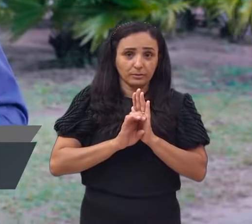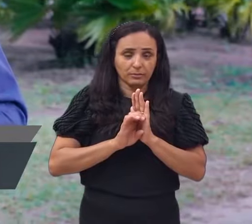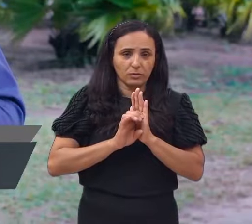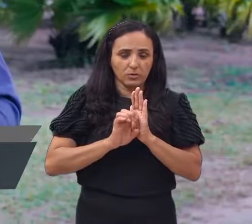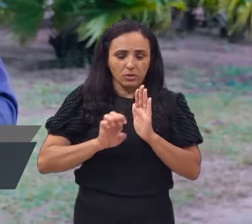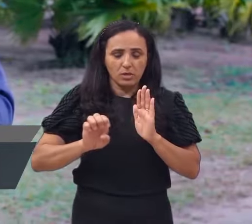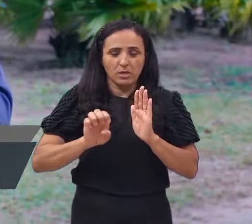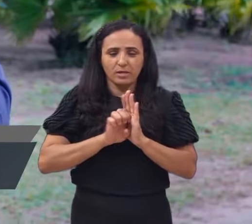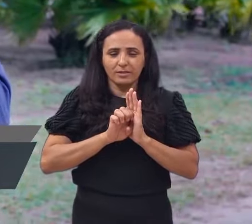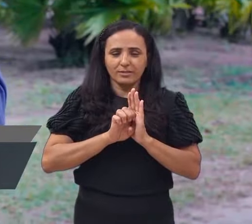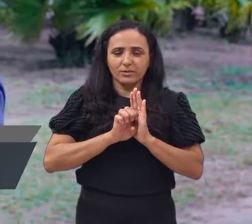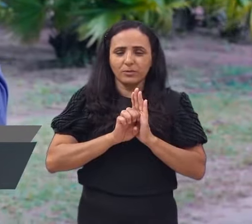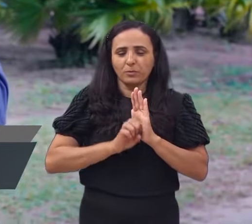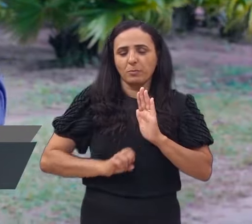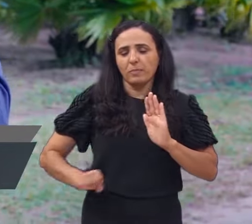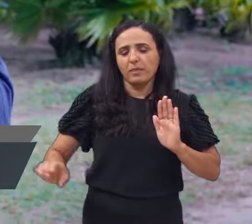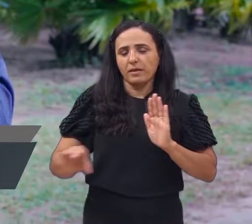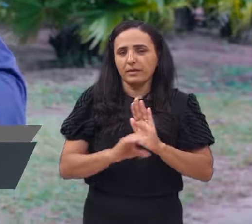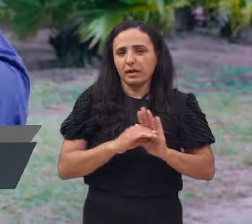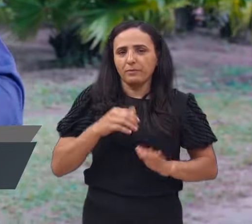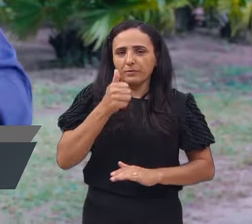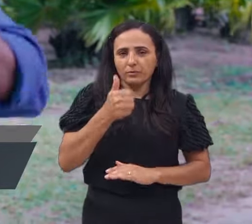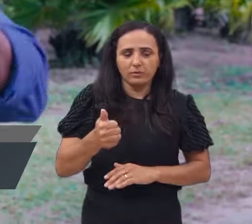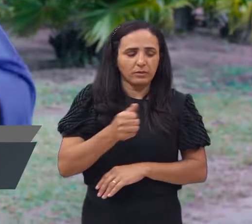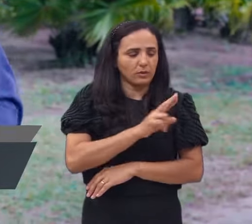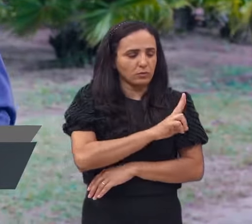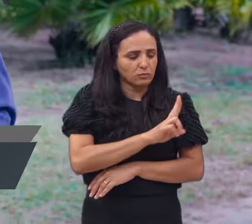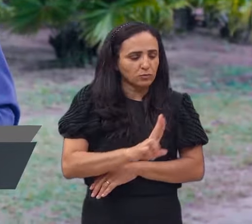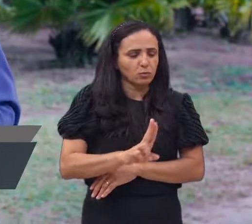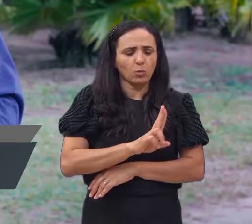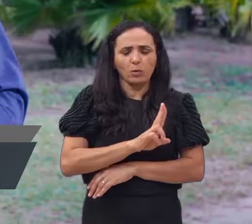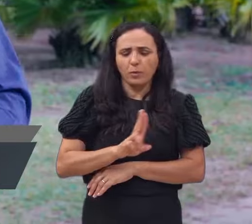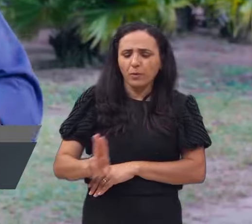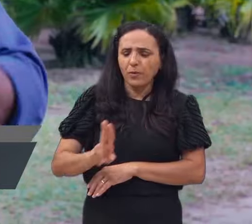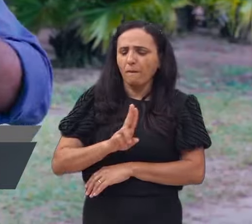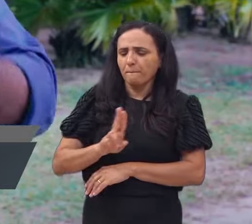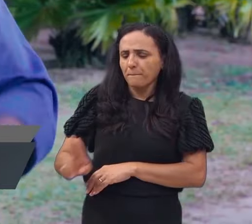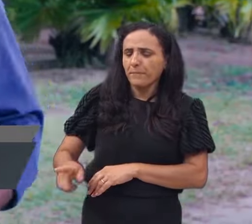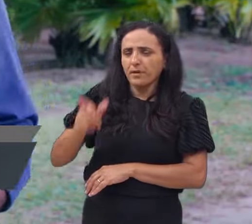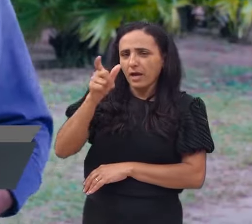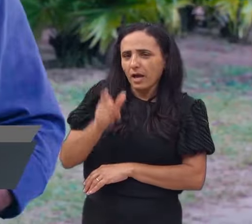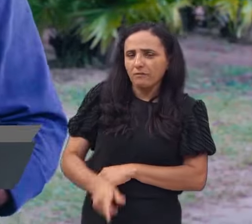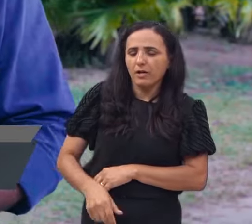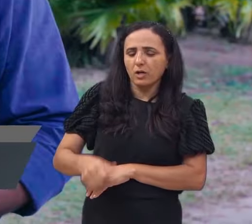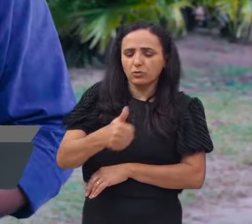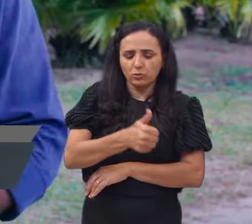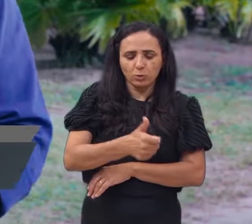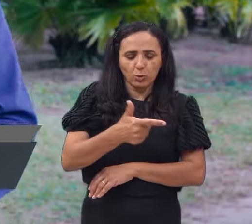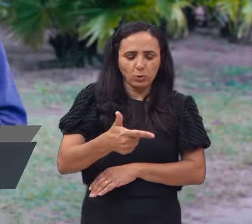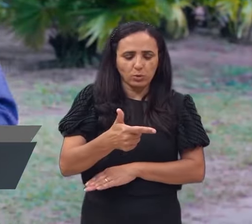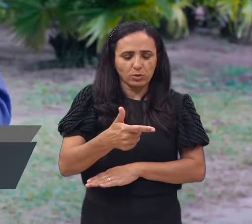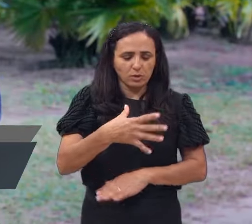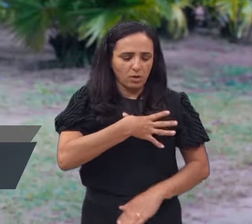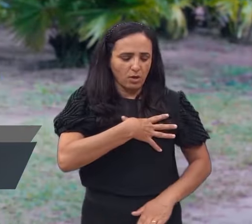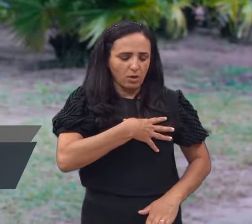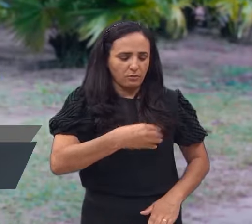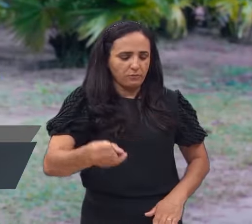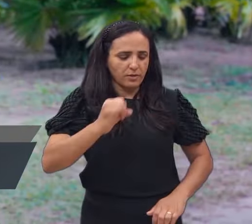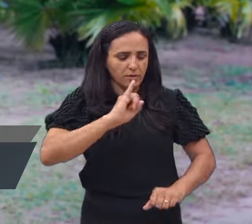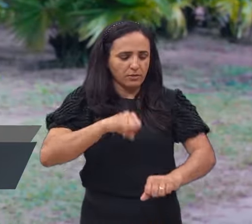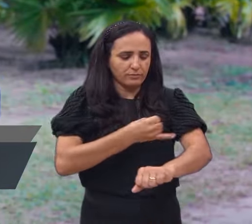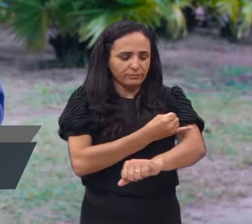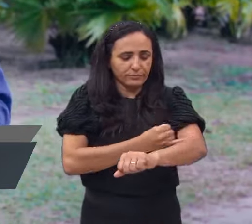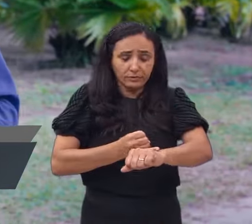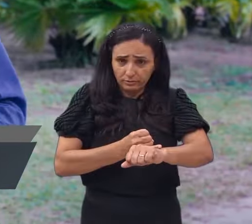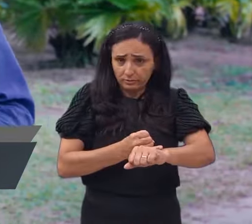1, a Bíblia vai dizer assim, estes, pois, são os nomes. E ali vai falar dos doze filhos de Jacó, no capítulo 1